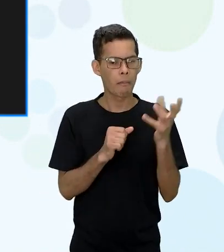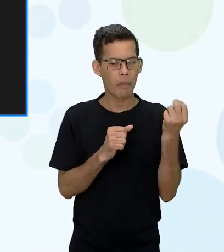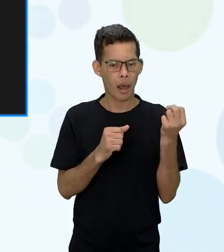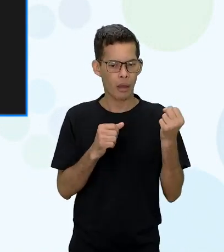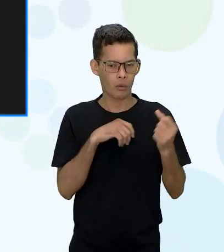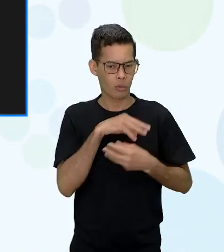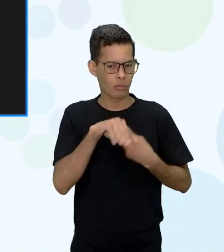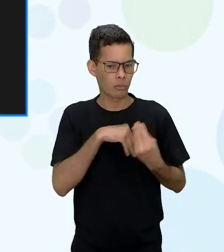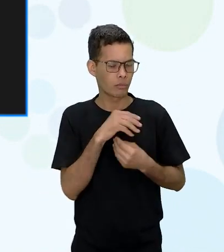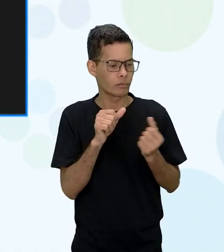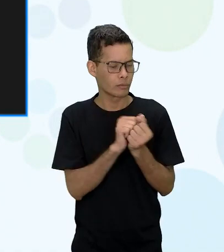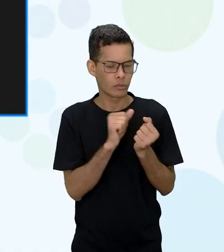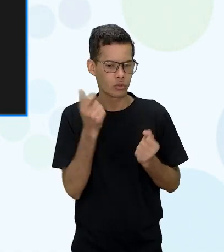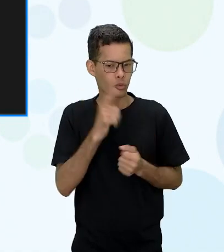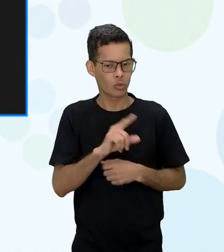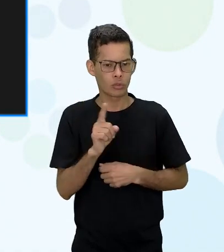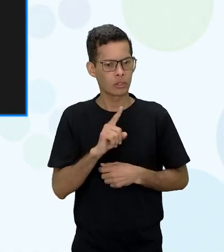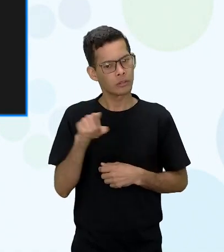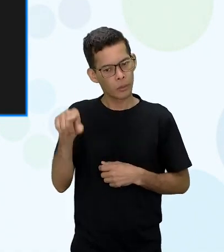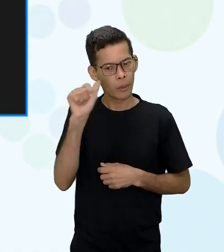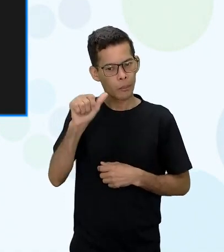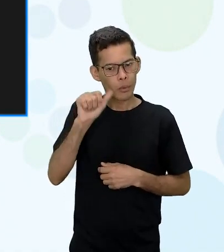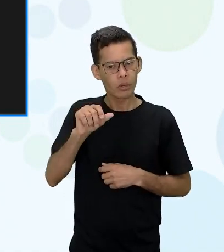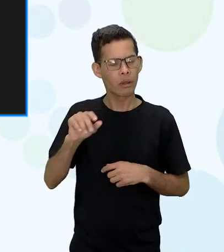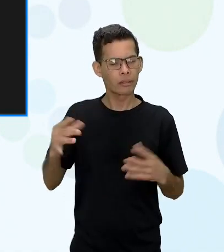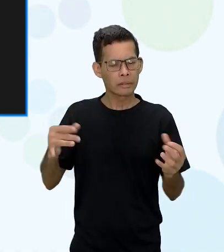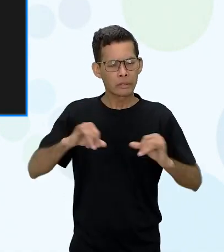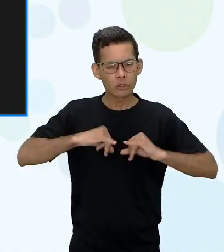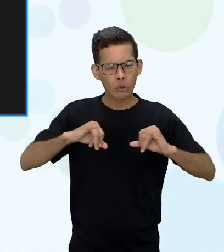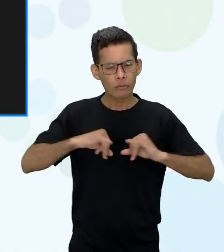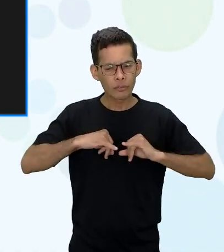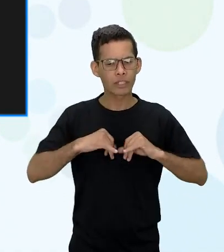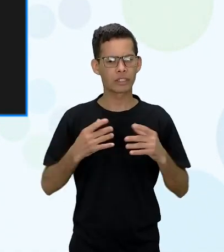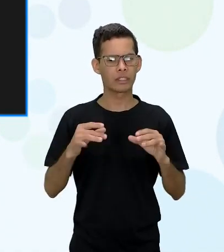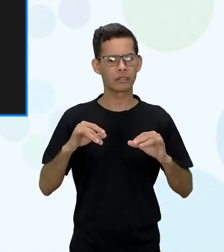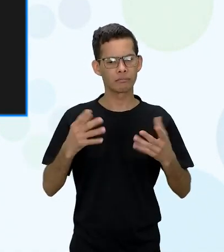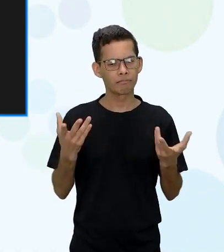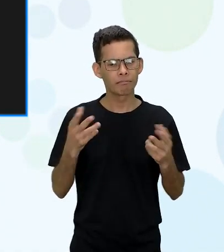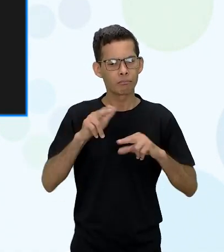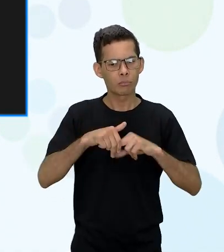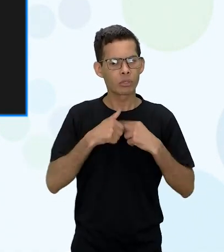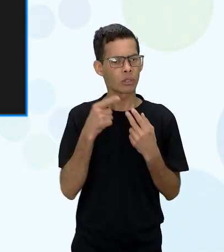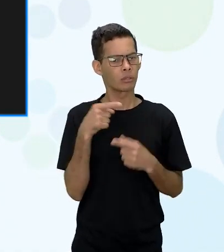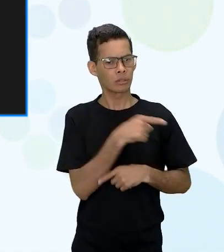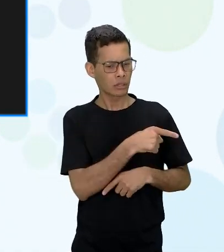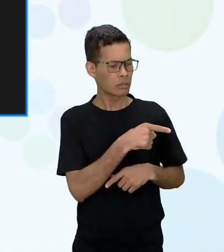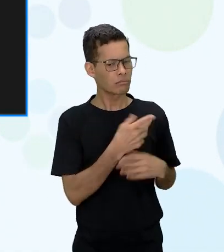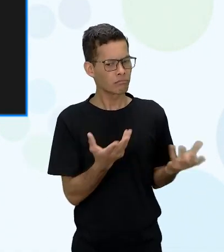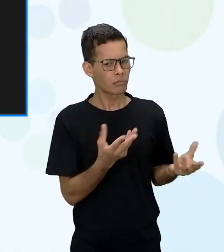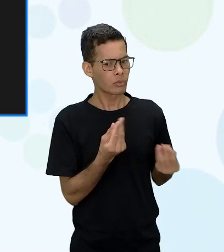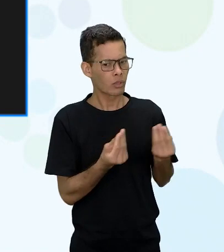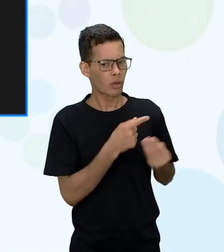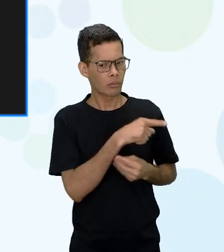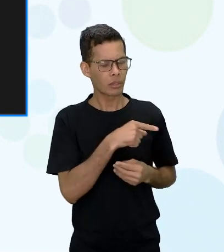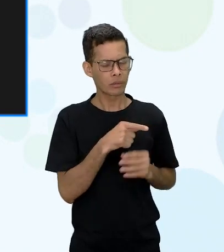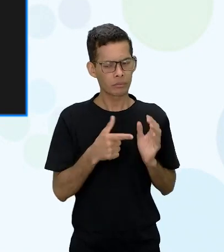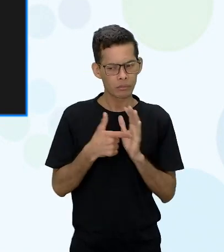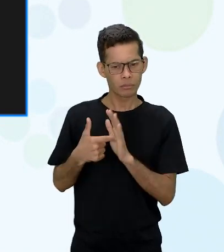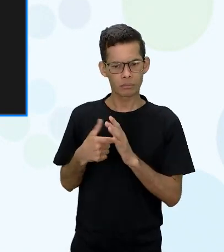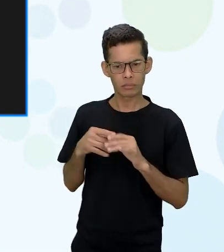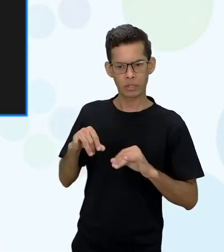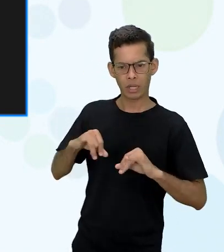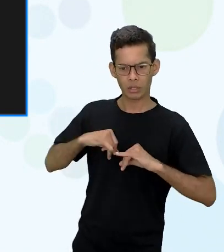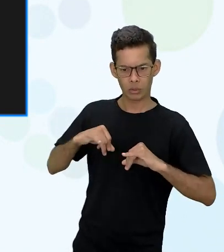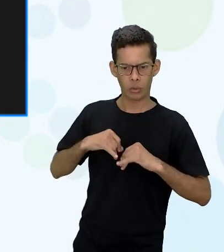ela está muito dolorida muito sofrida quando ela se junta com ele e eles se irmanam na dor depois